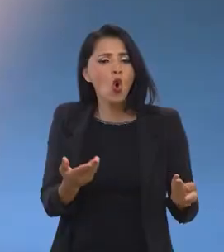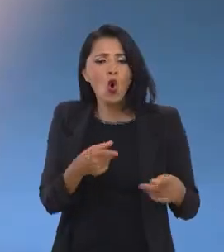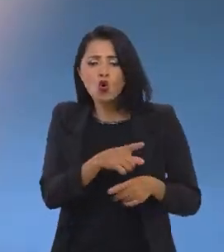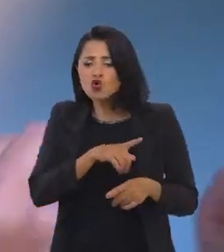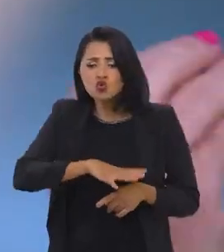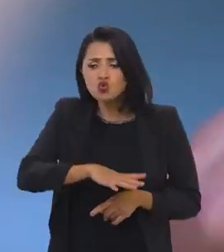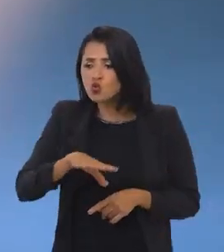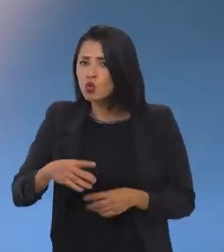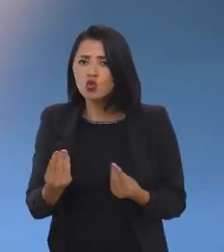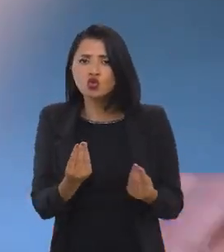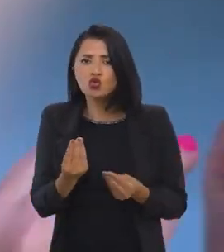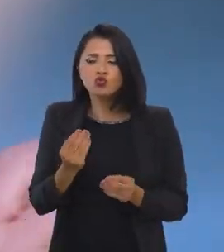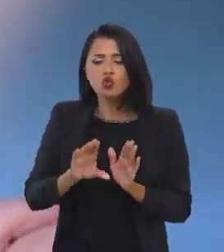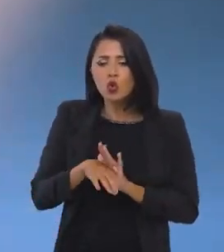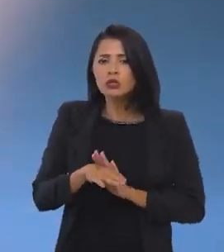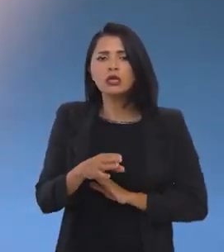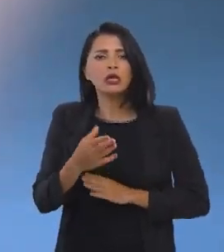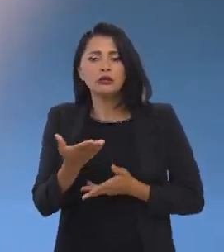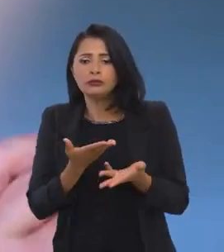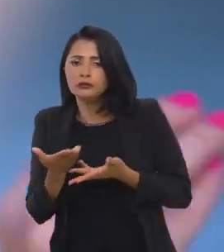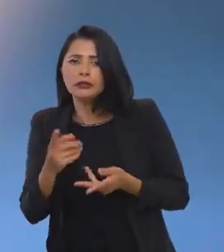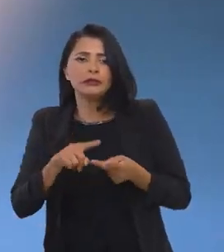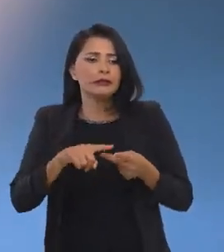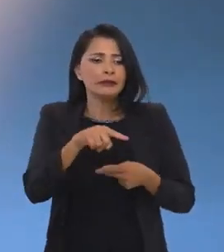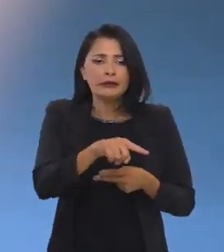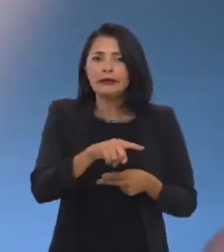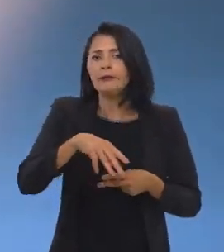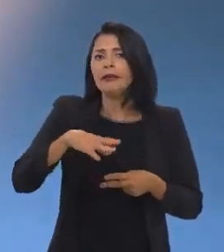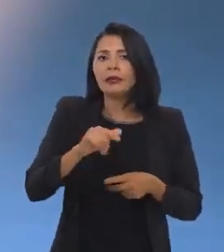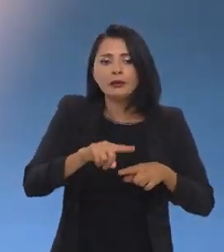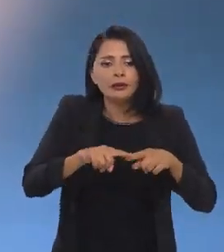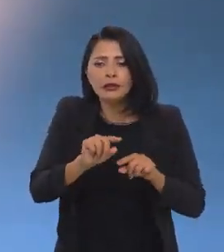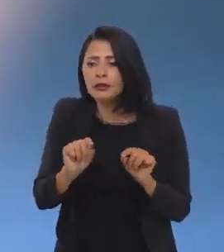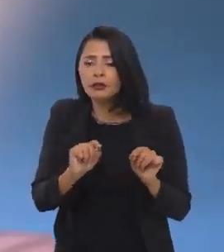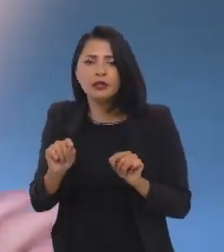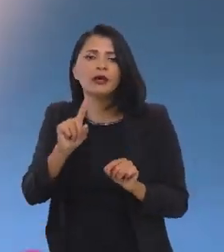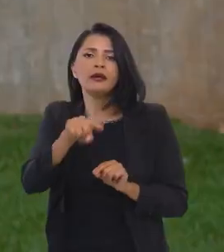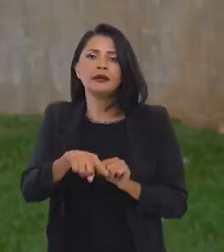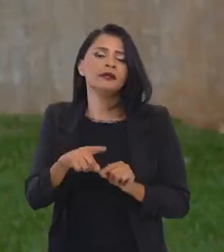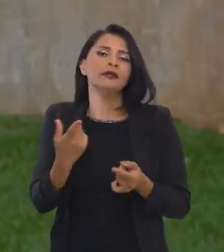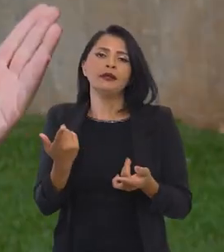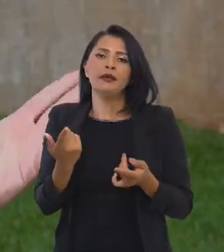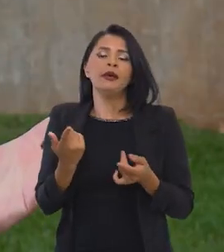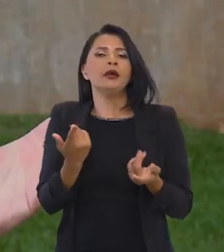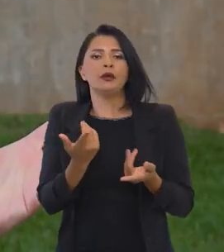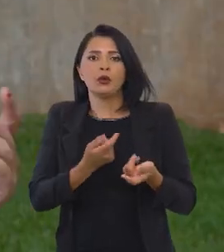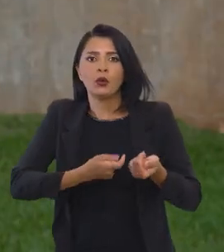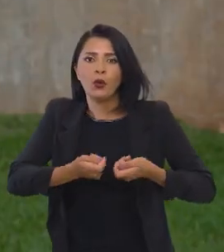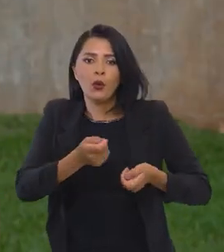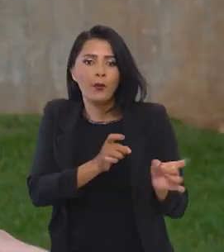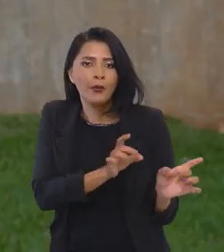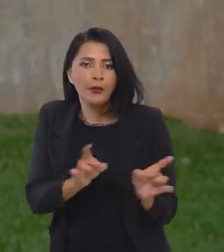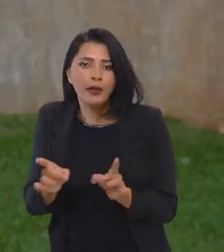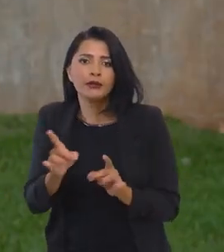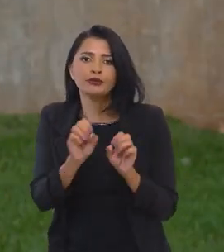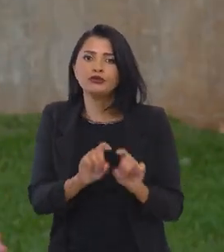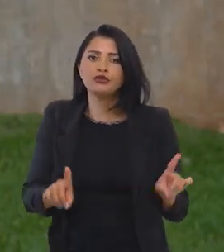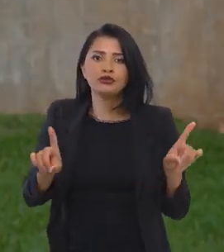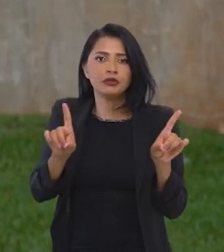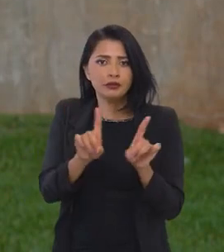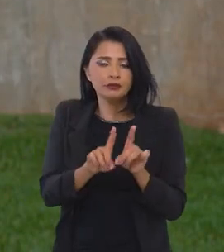Onde é que o incide? Onde é que o outro incide? Qual é o conceito de serviço? Isso é serviço? Isso é mercadoria? Comércio digital, por exemplo.